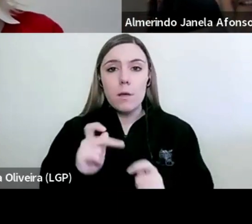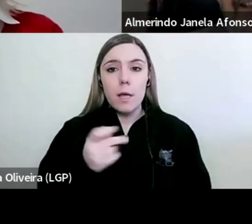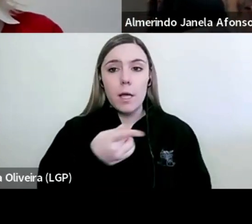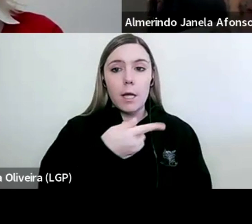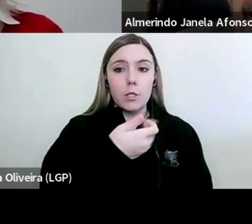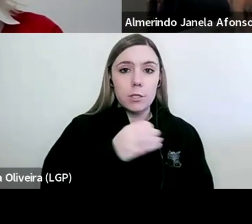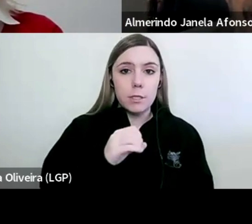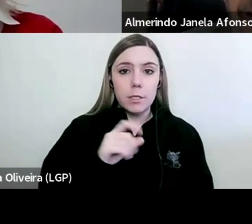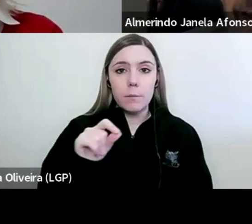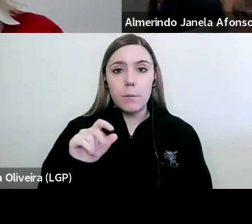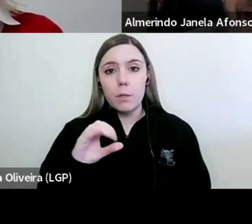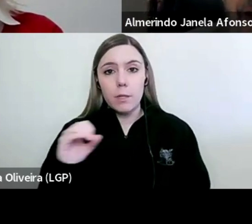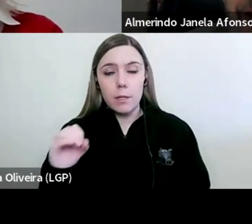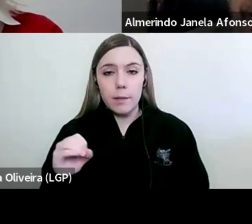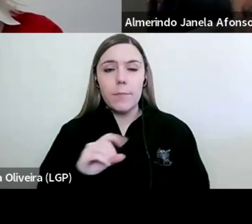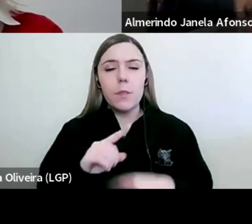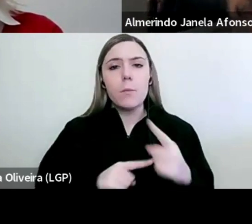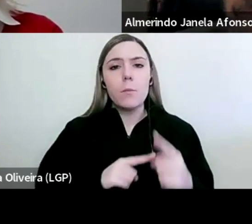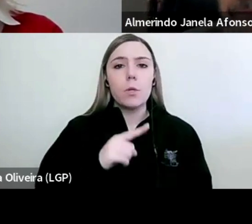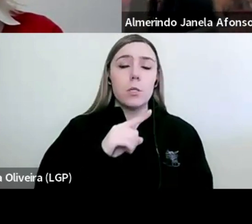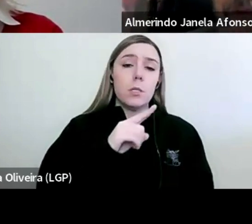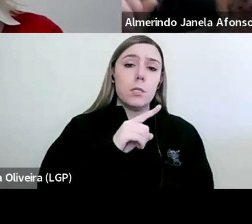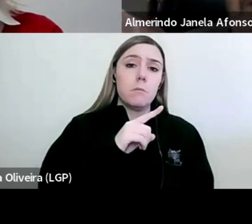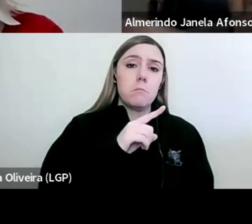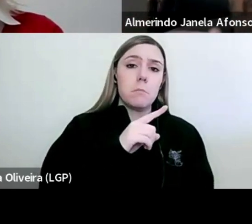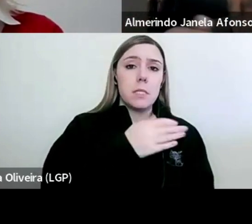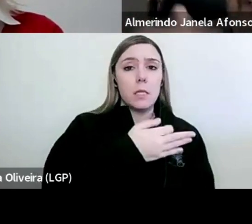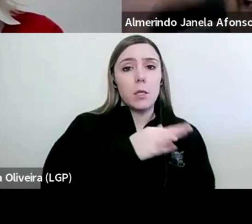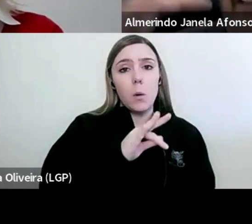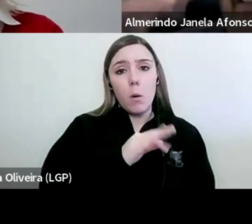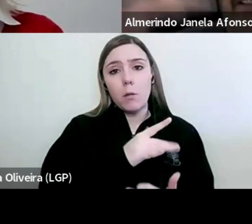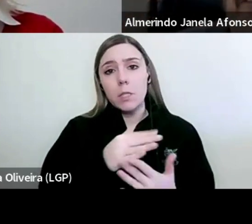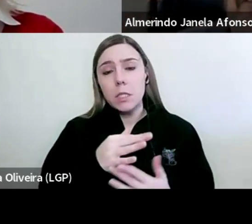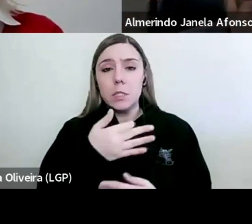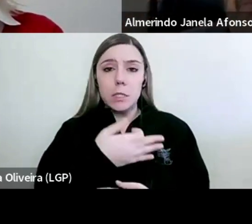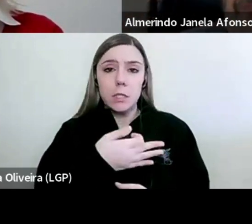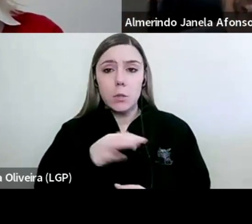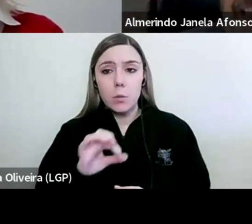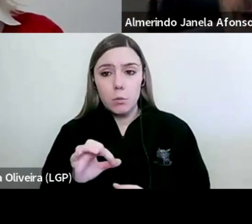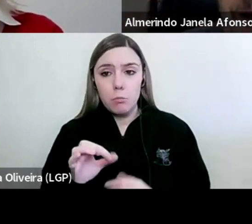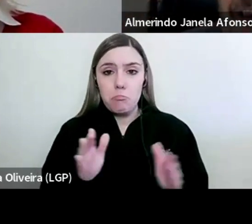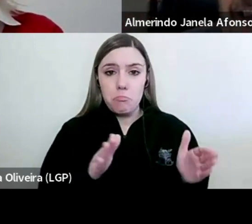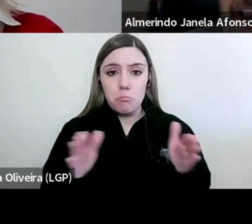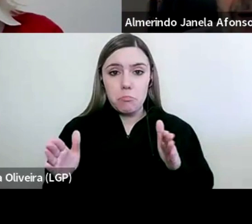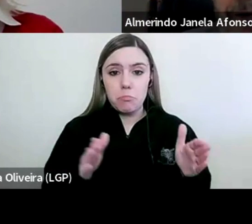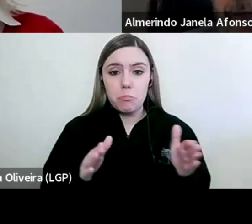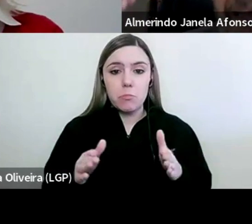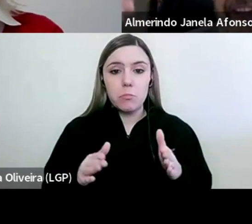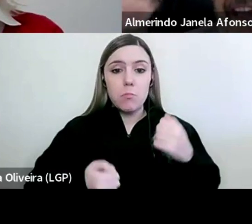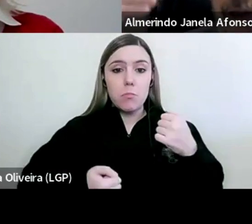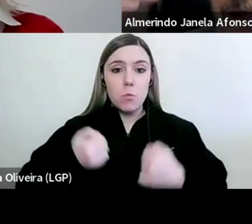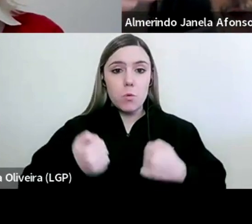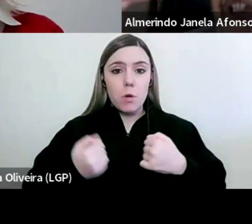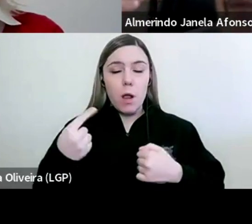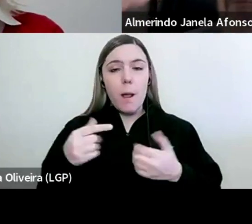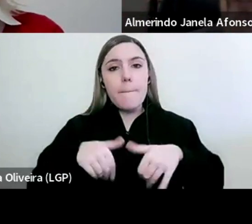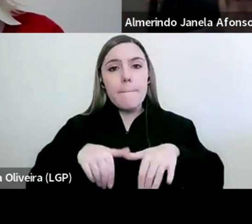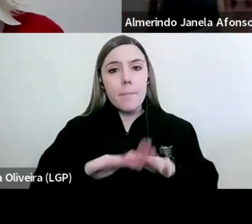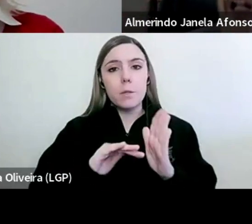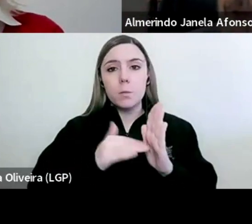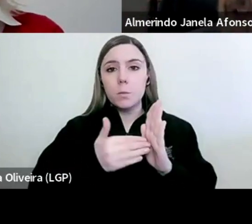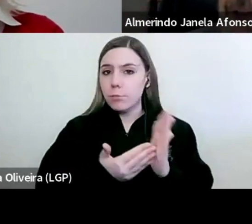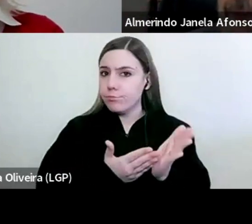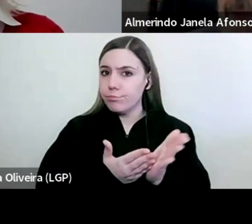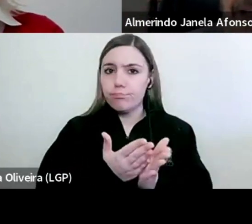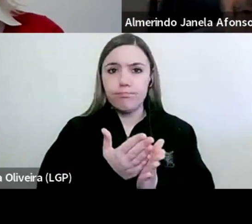Entre 74 e 78, apesar desta contestação, mantêm-se os exames